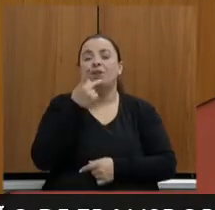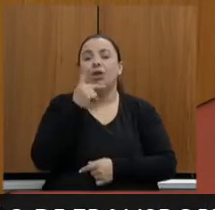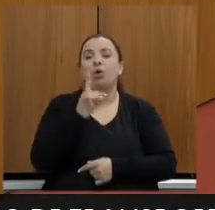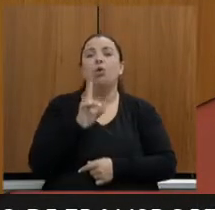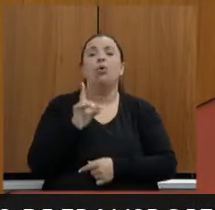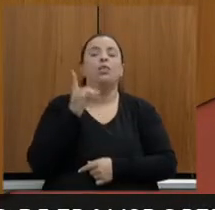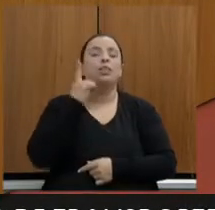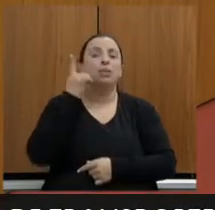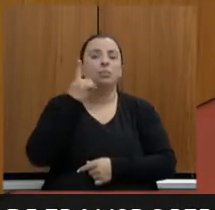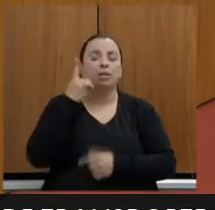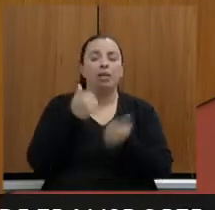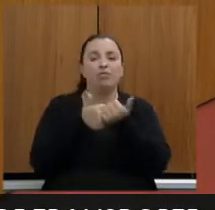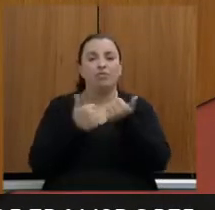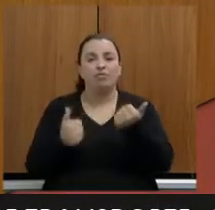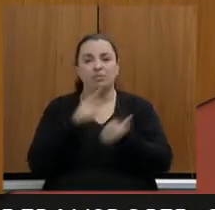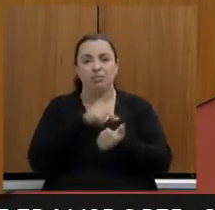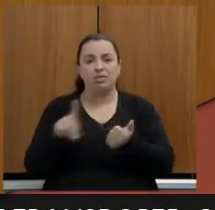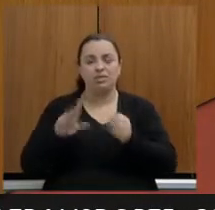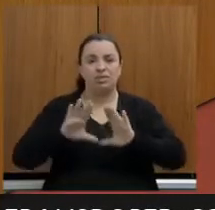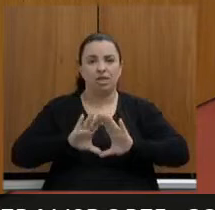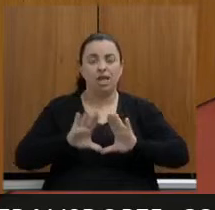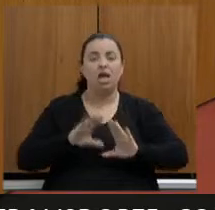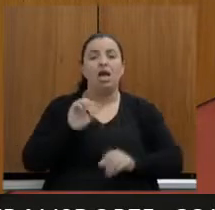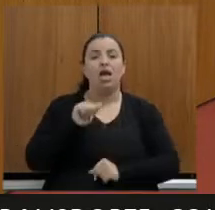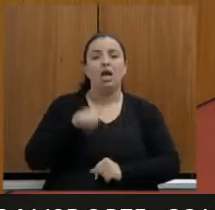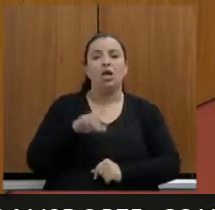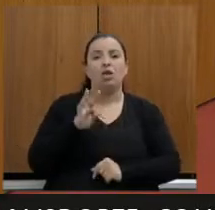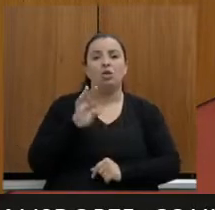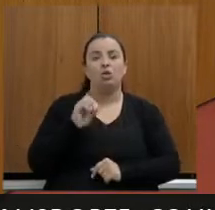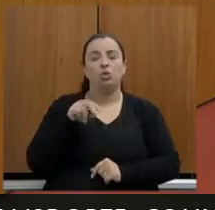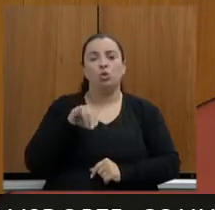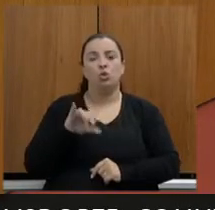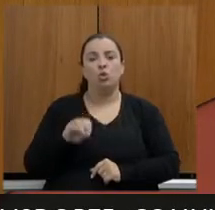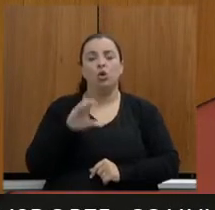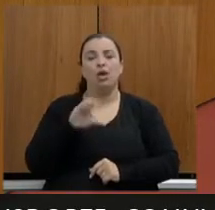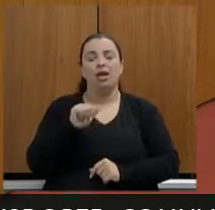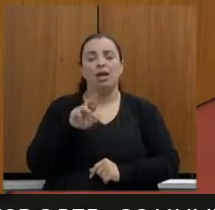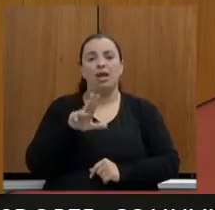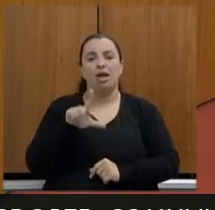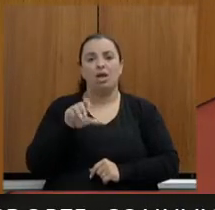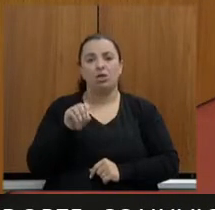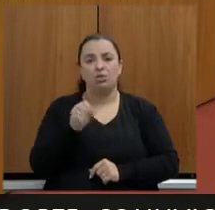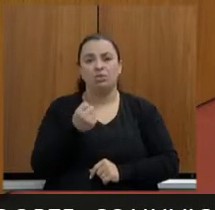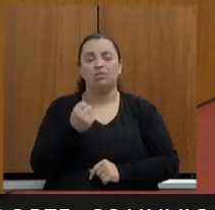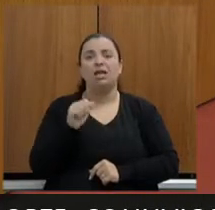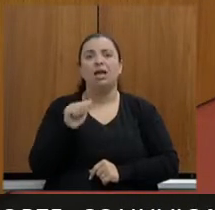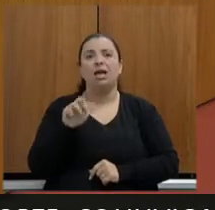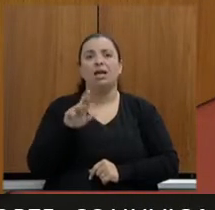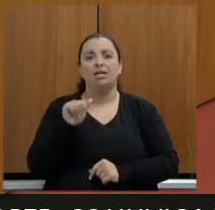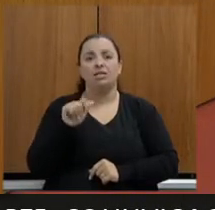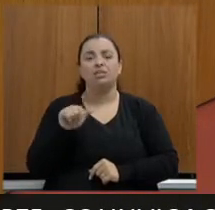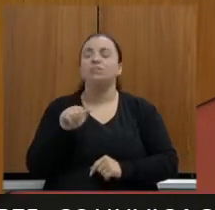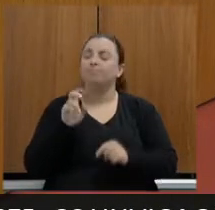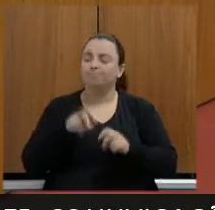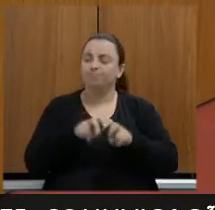Antônio Carlos Arantes. Se quiser tomar assento à mesa, seria, para nós motivos, muita alegria, presidente.